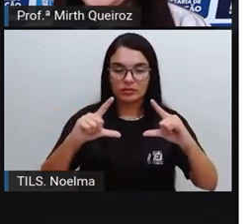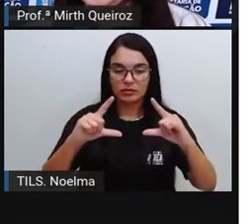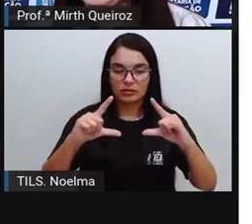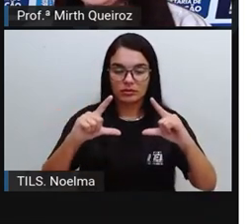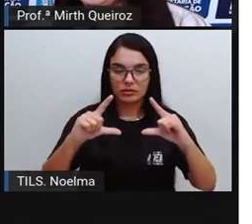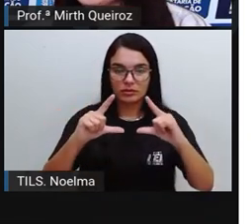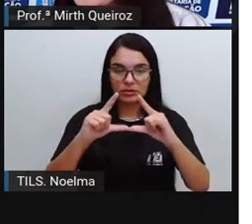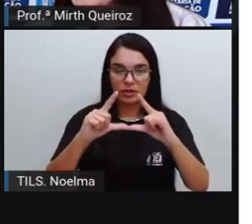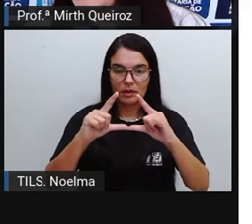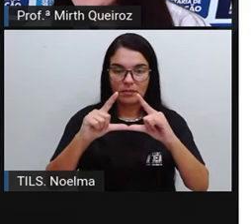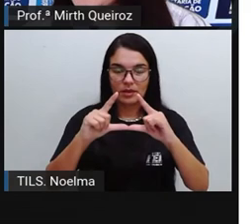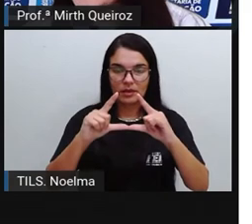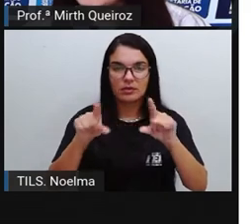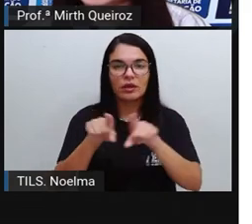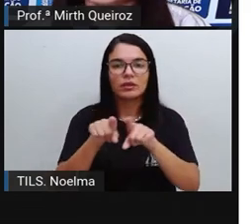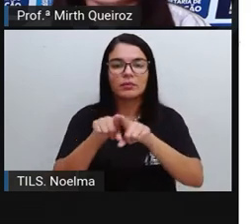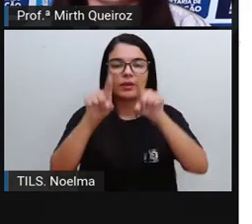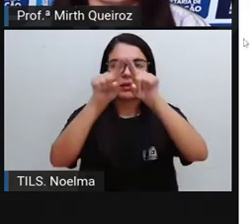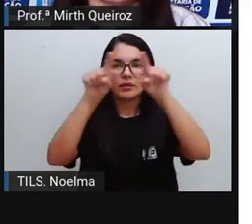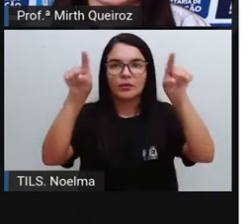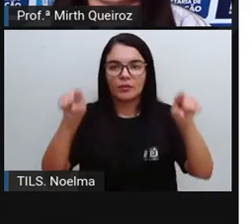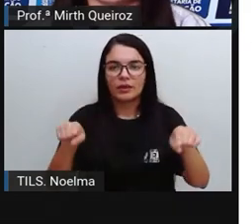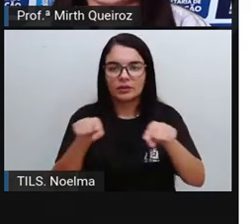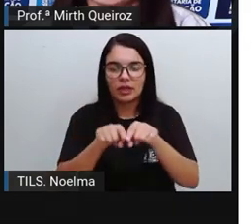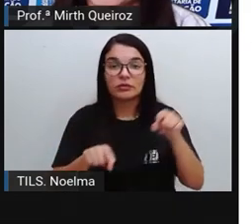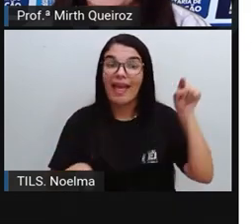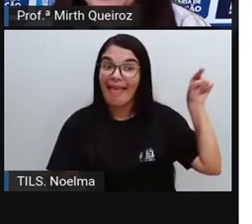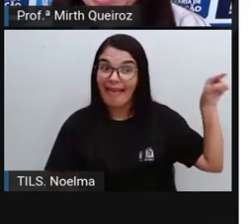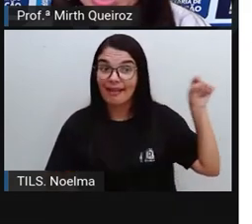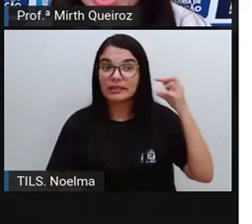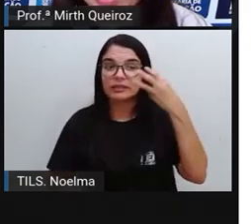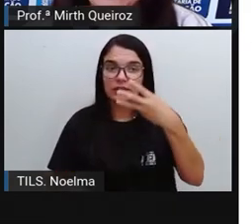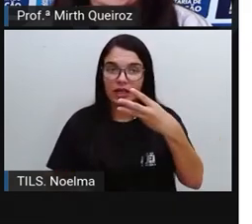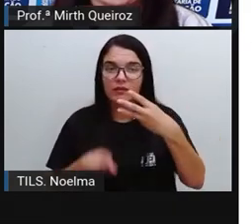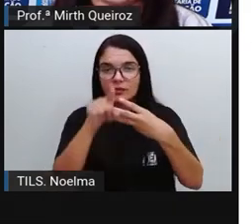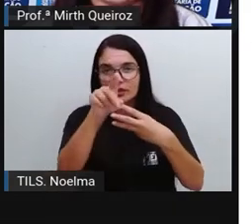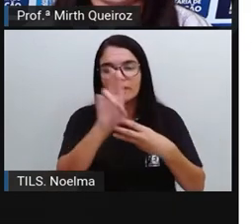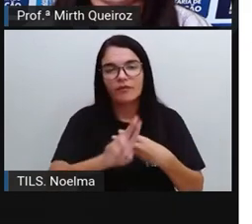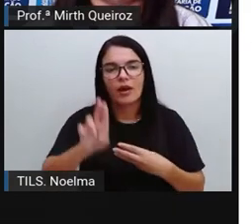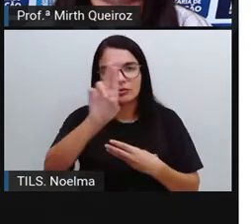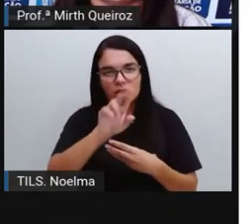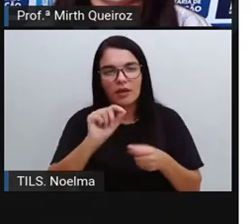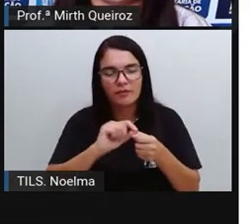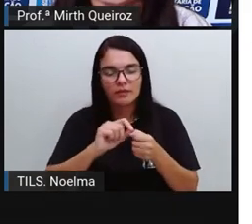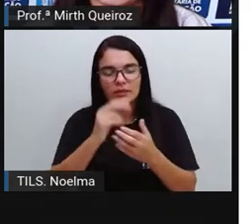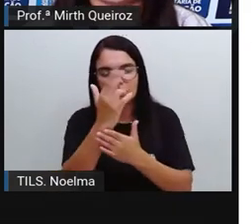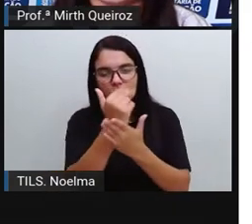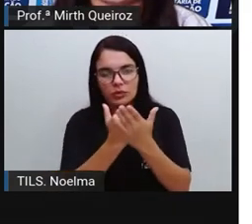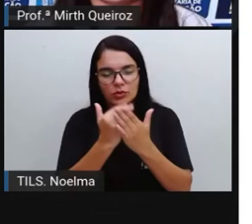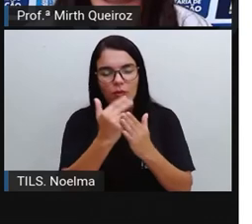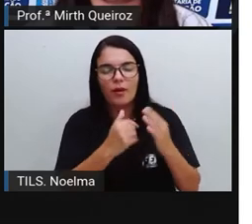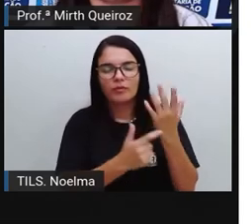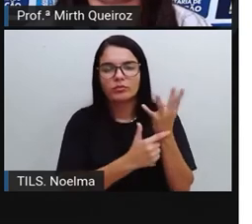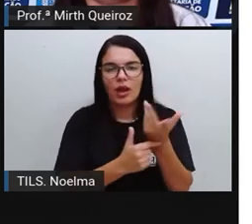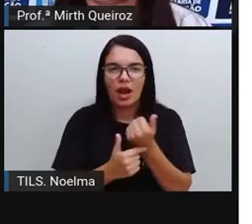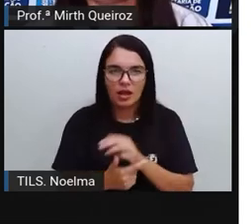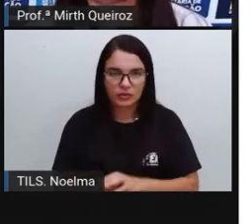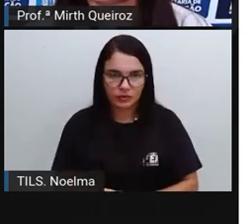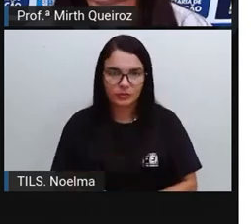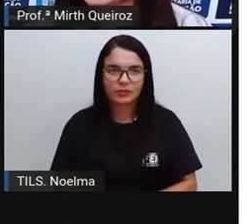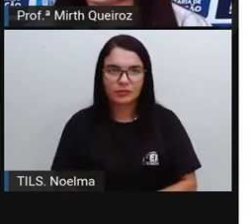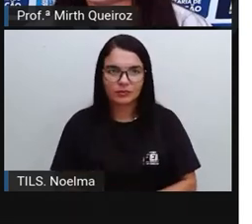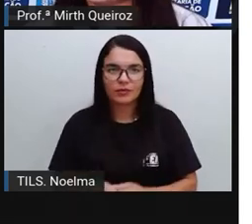e o quadrado, então vocês vão utilizar essas figuras para poder fazer aí o seu mosaico, né? E construir